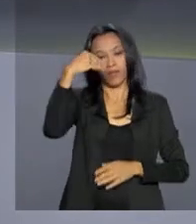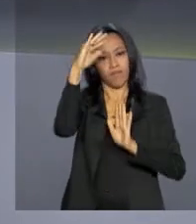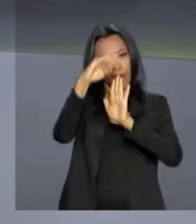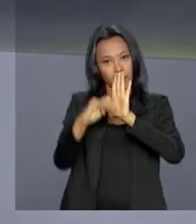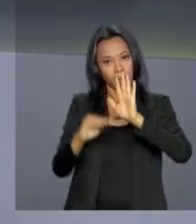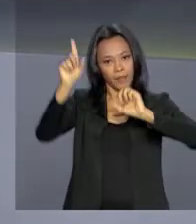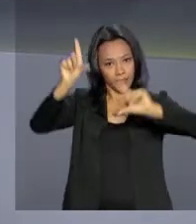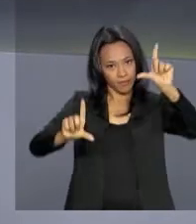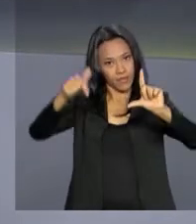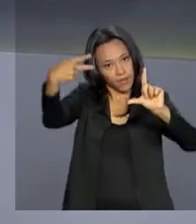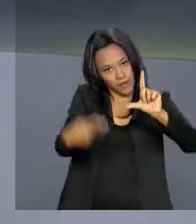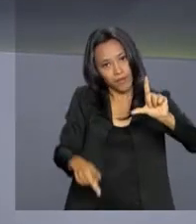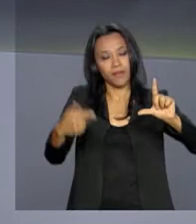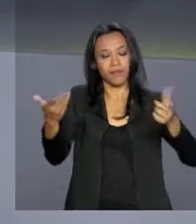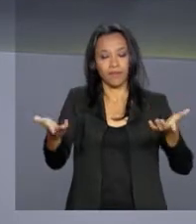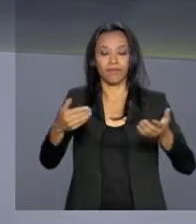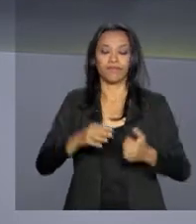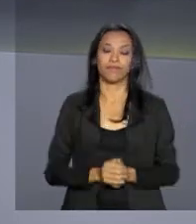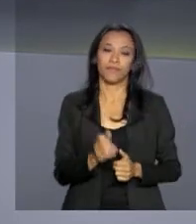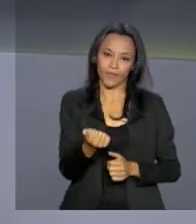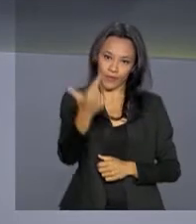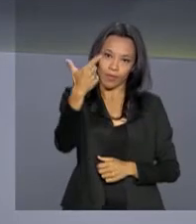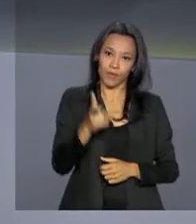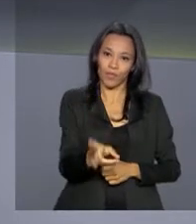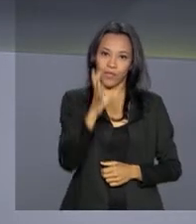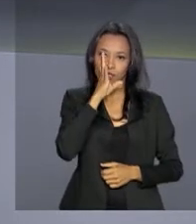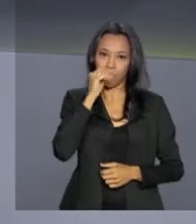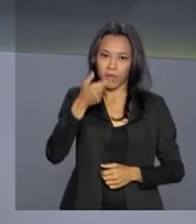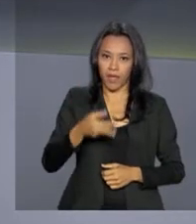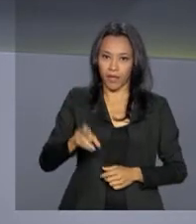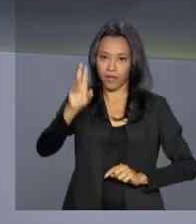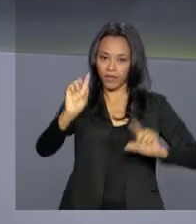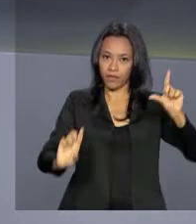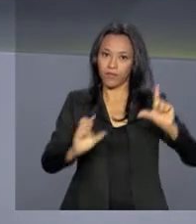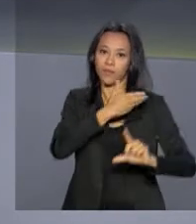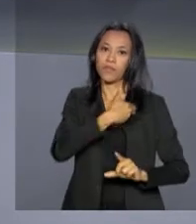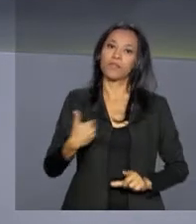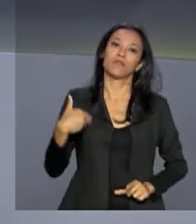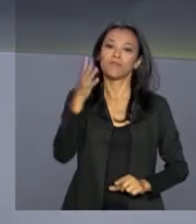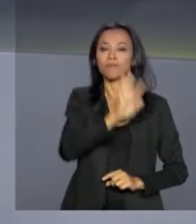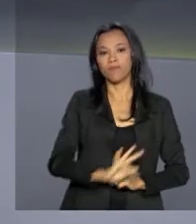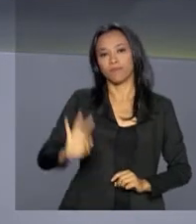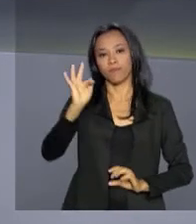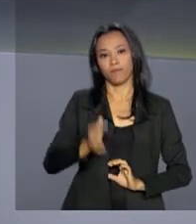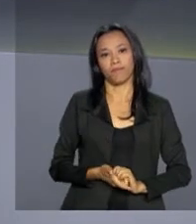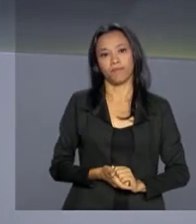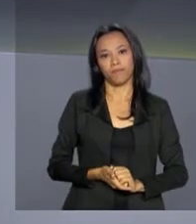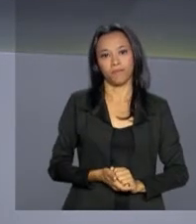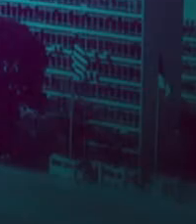no nosso próximo Boletim de Notícias ao meio-dia. Continue com a gente na NBR, a TV do Governo Federal.